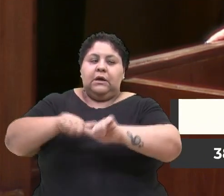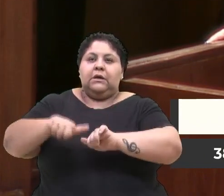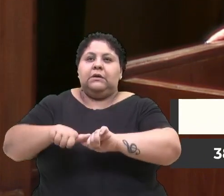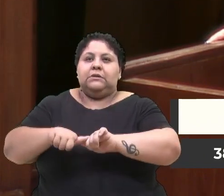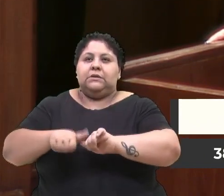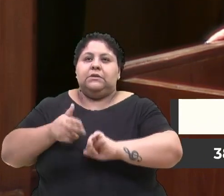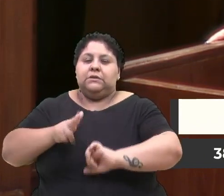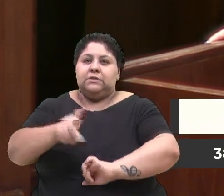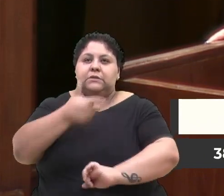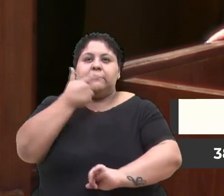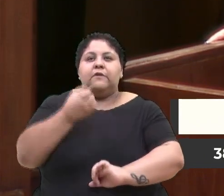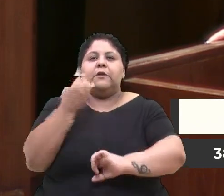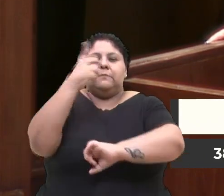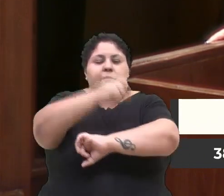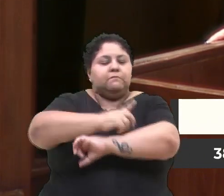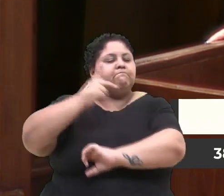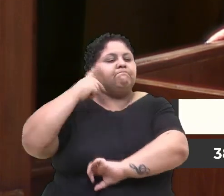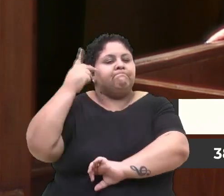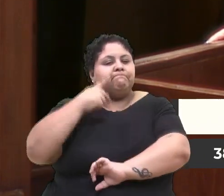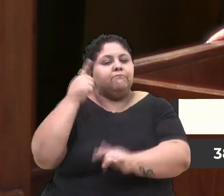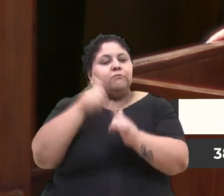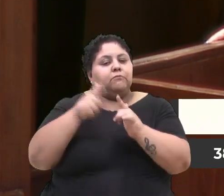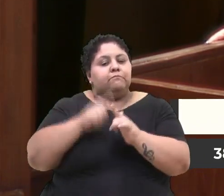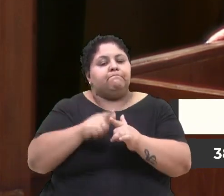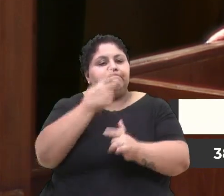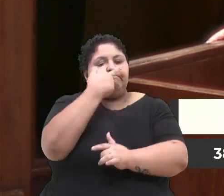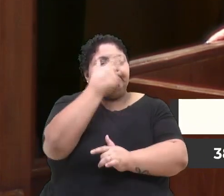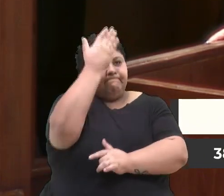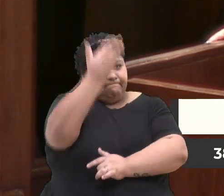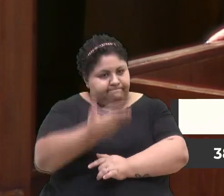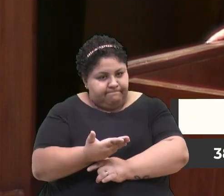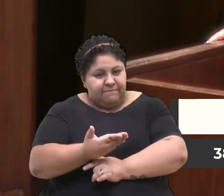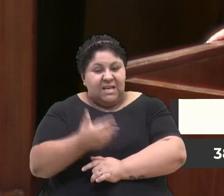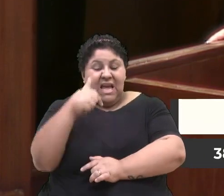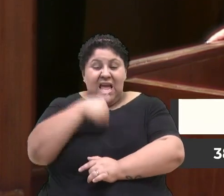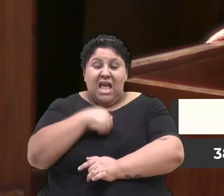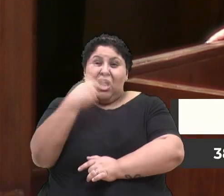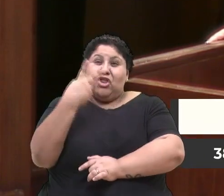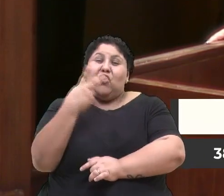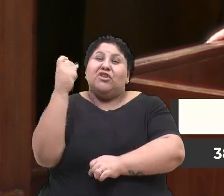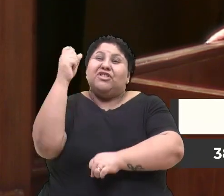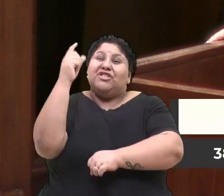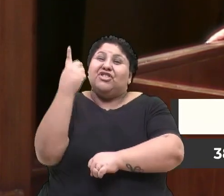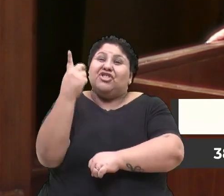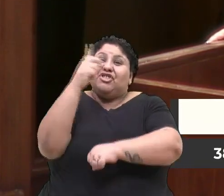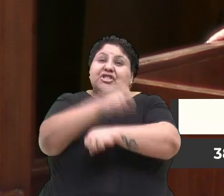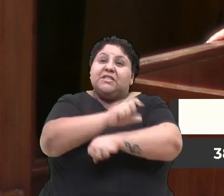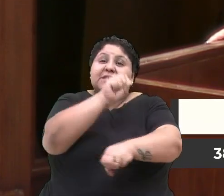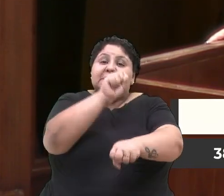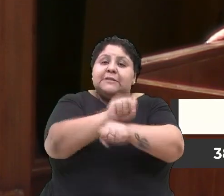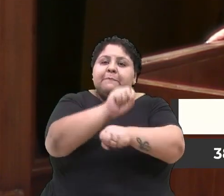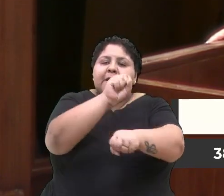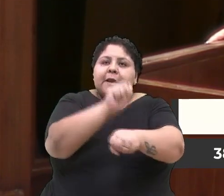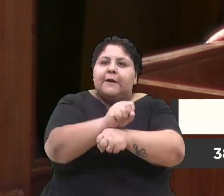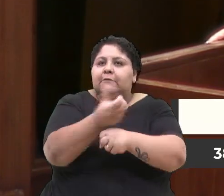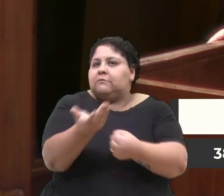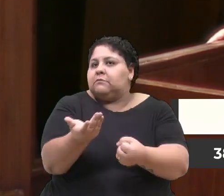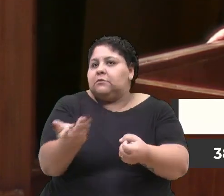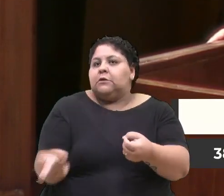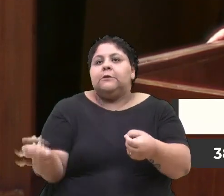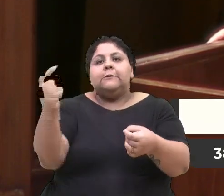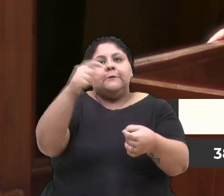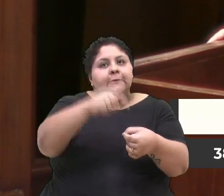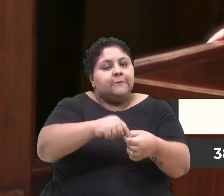bom dia, vereadora, a situação é essa ou não é, eu estou há dois dias no vácuo, literalmente, aguardando o retorno do